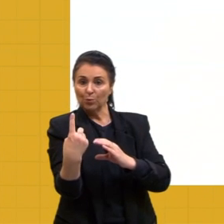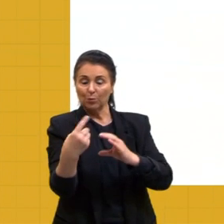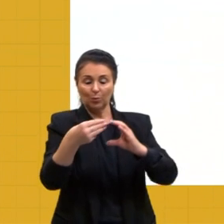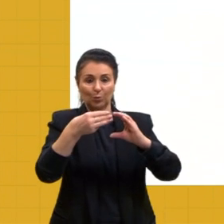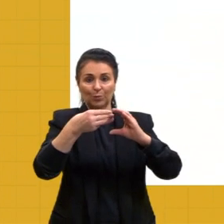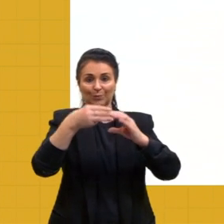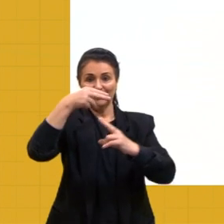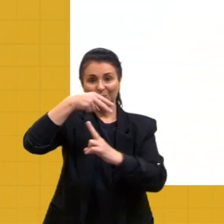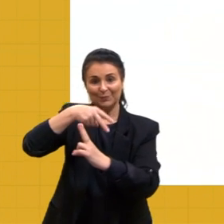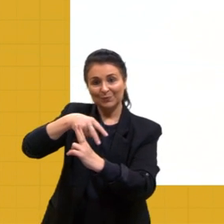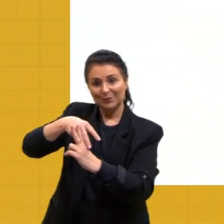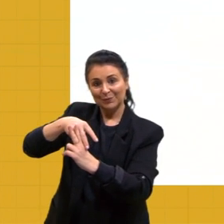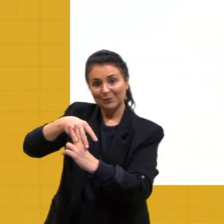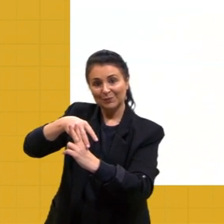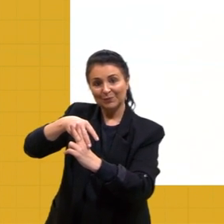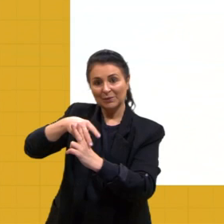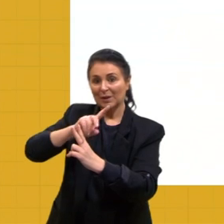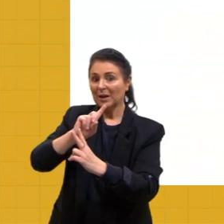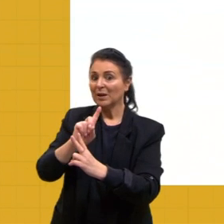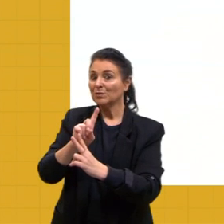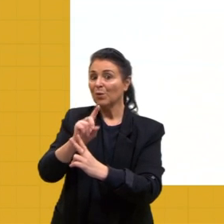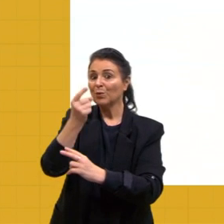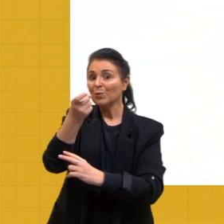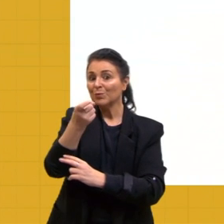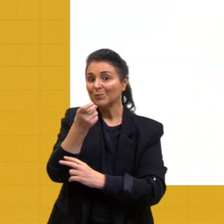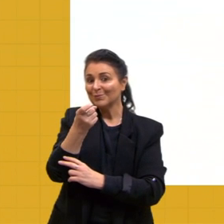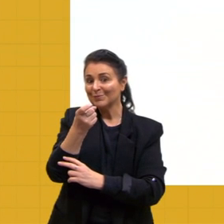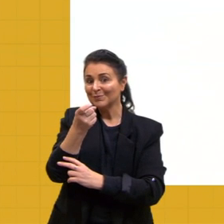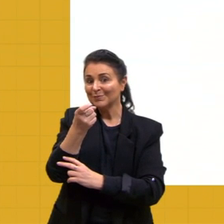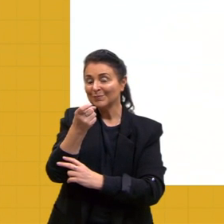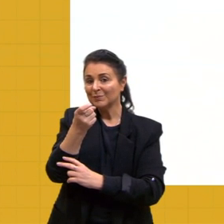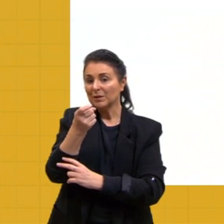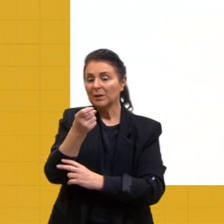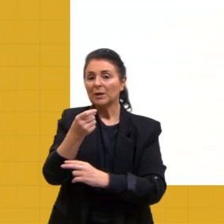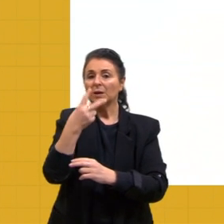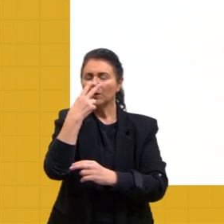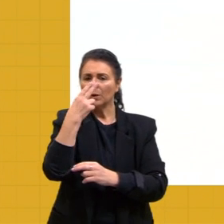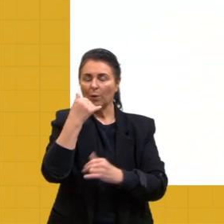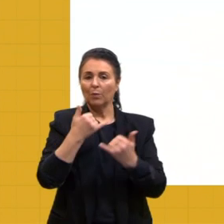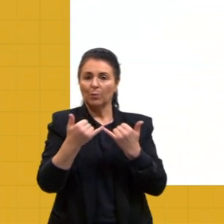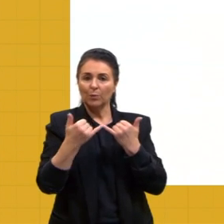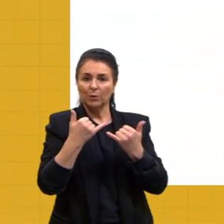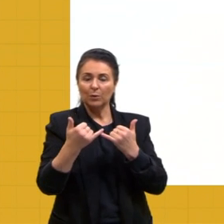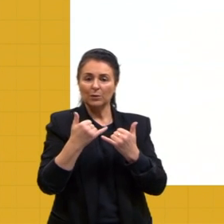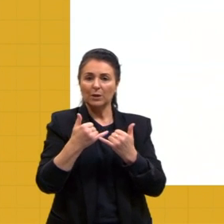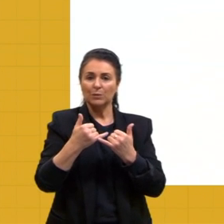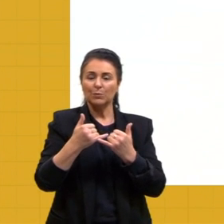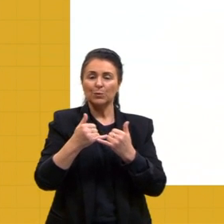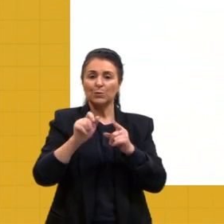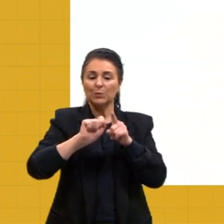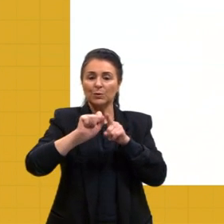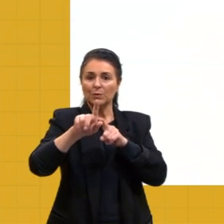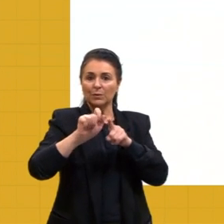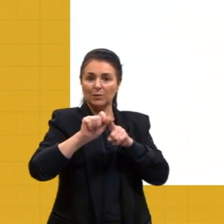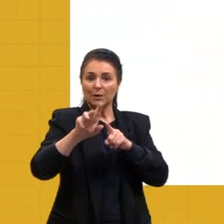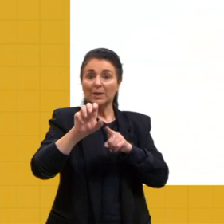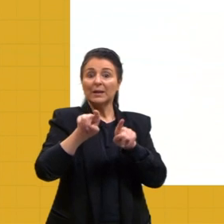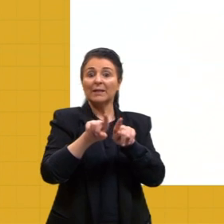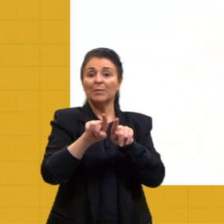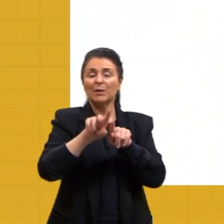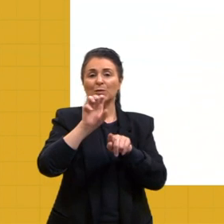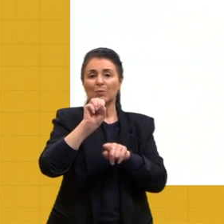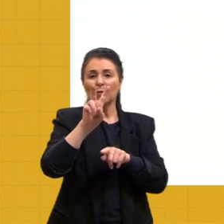os dois. Não é o X, é só um. Como nos, por exemplo, os espermatozoides e os ovócitos.